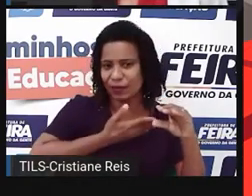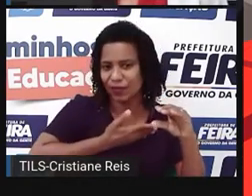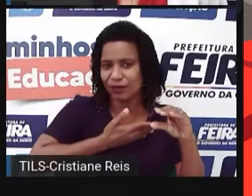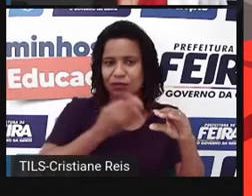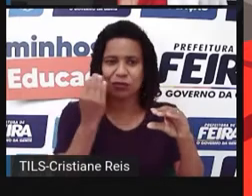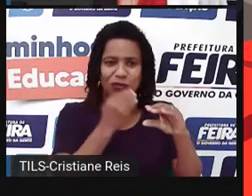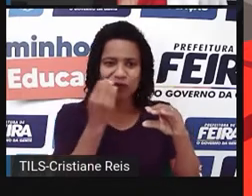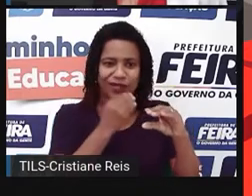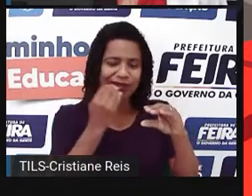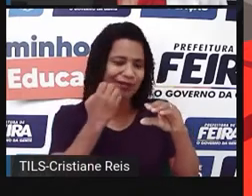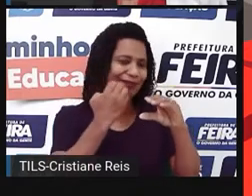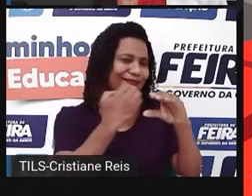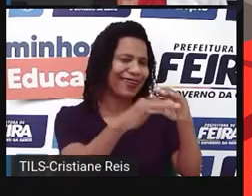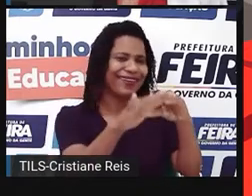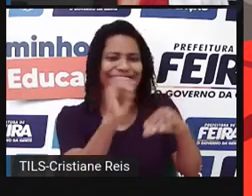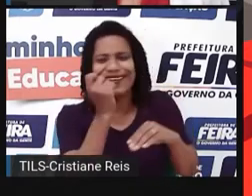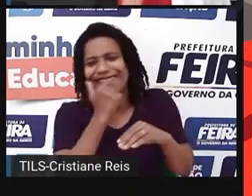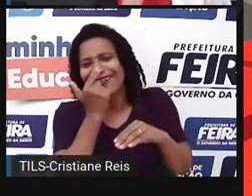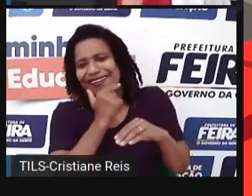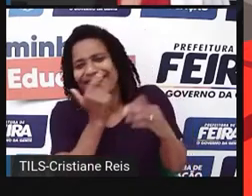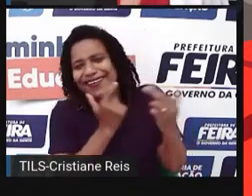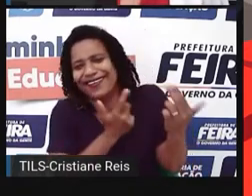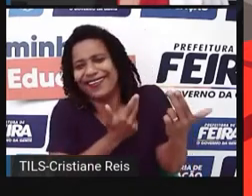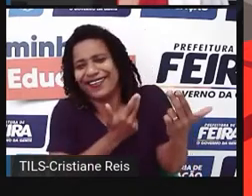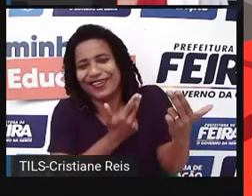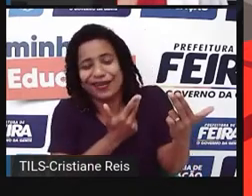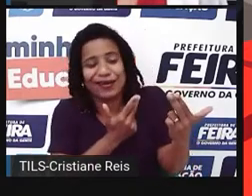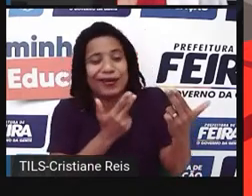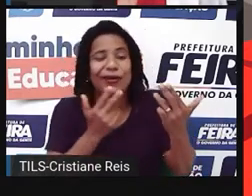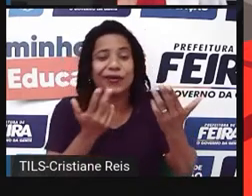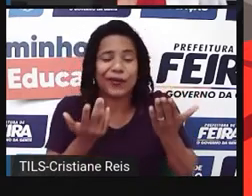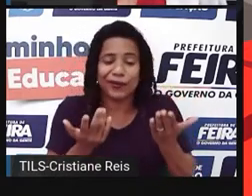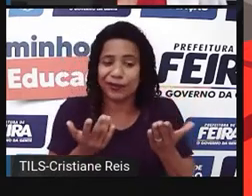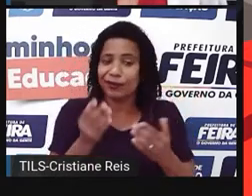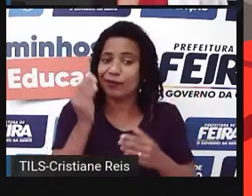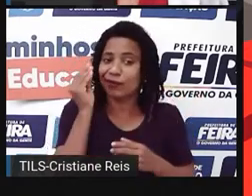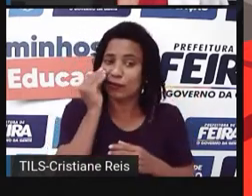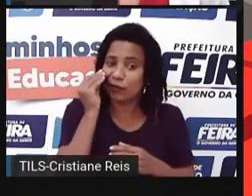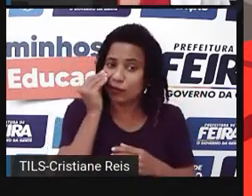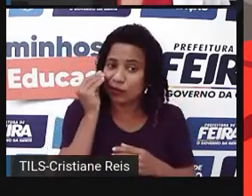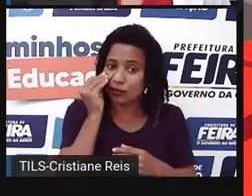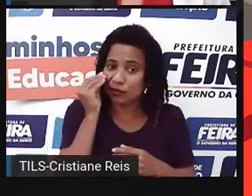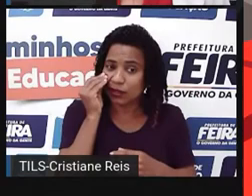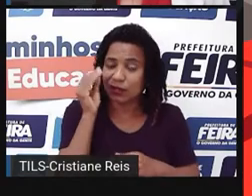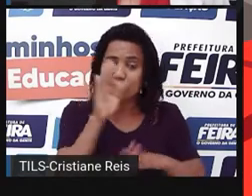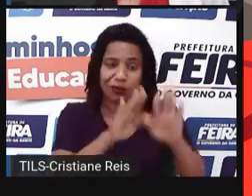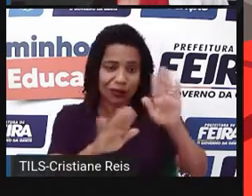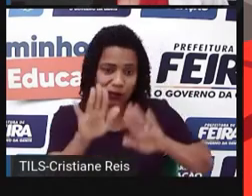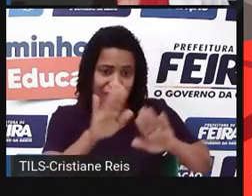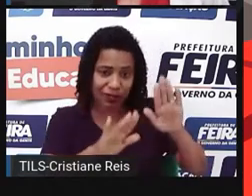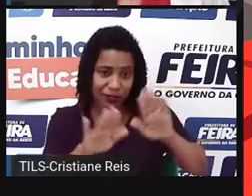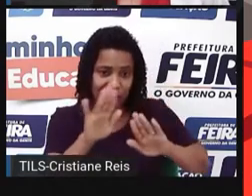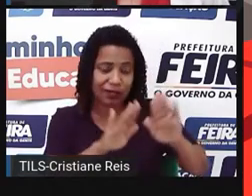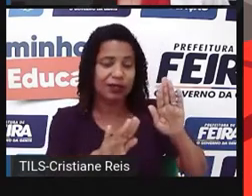oportunidade de dar muita risada. Mas, mostrando-os para não clicar em nada.